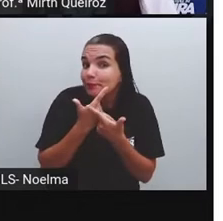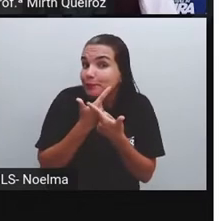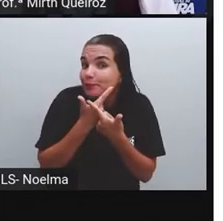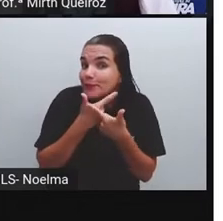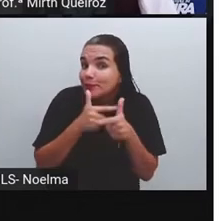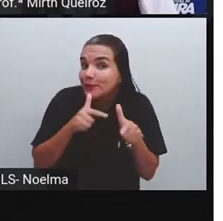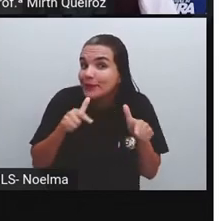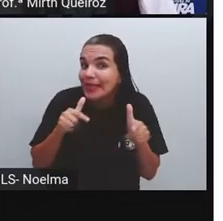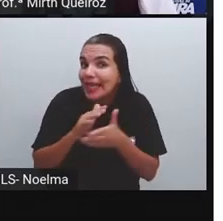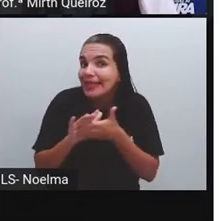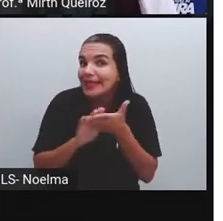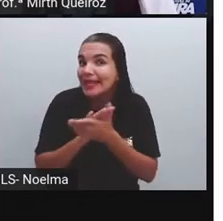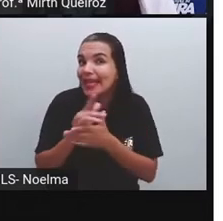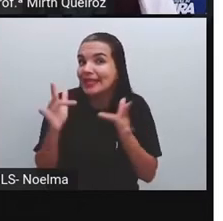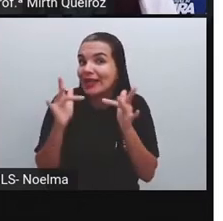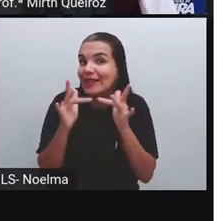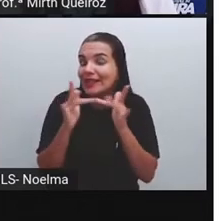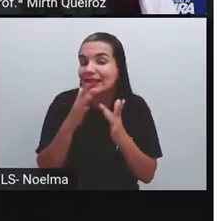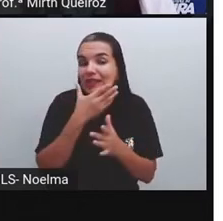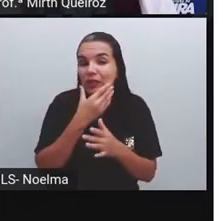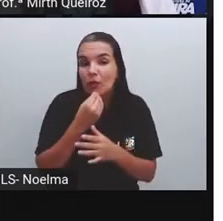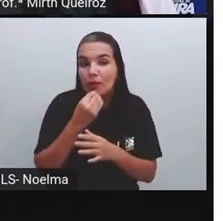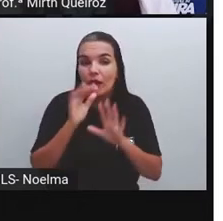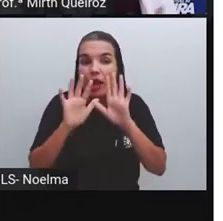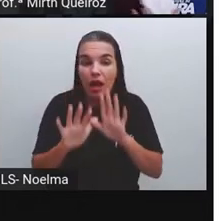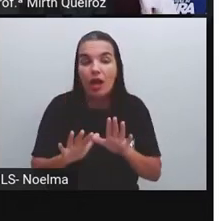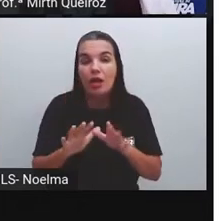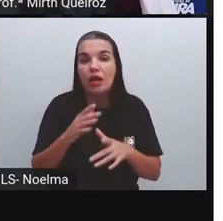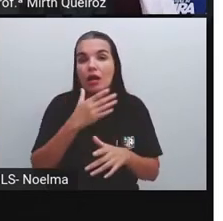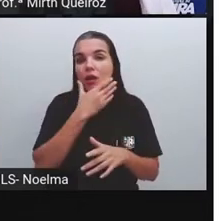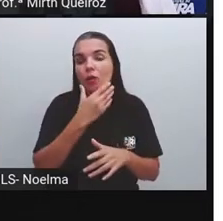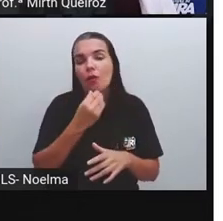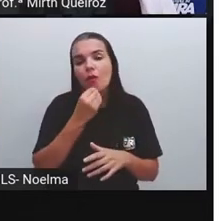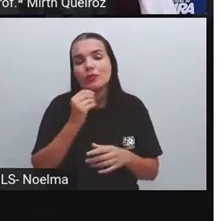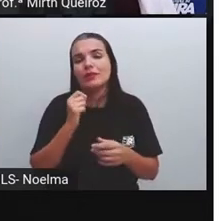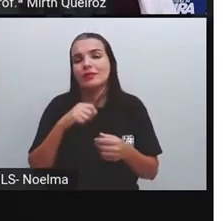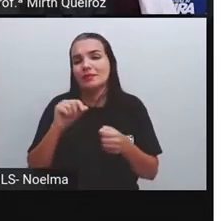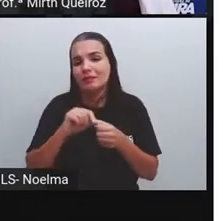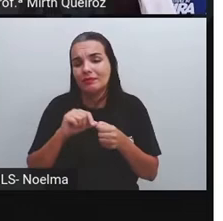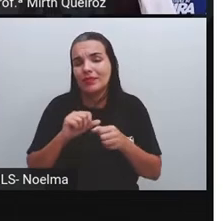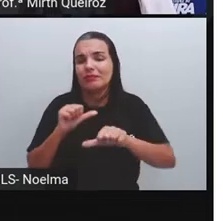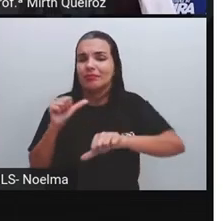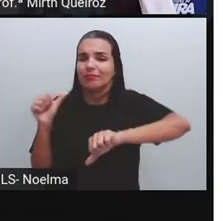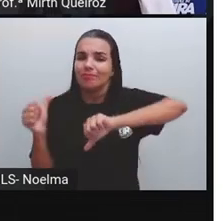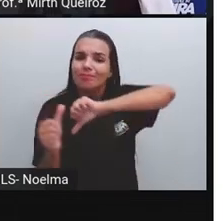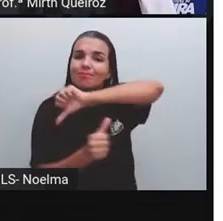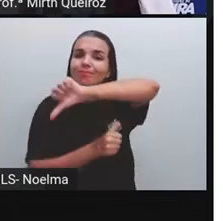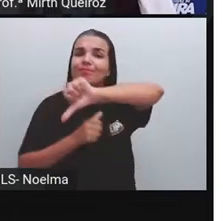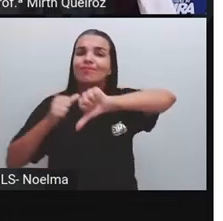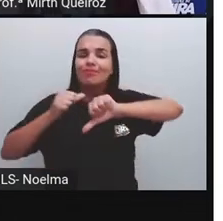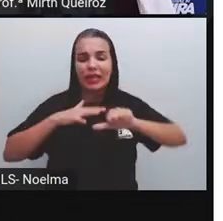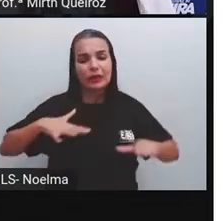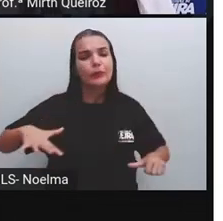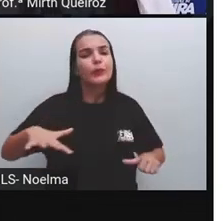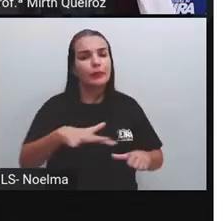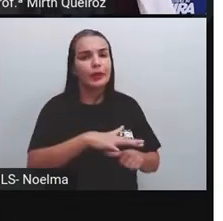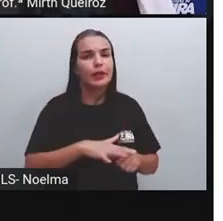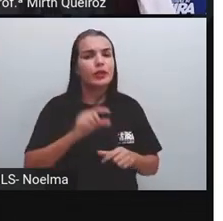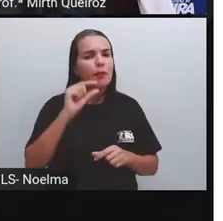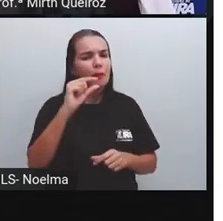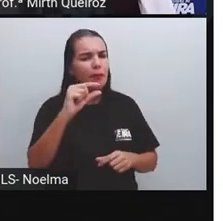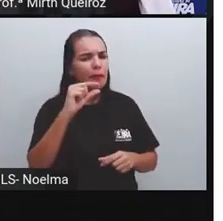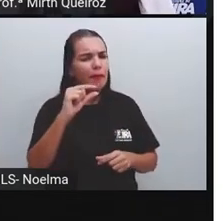transformados pelo homem. A ação humana acaba por alterar esse ambiente. E são poucas as